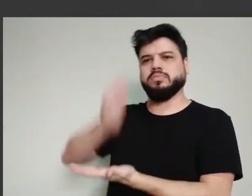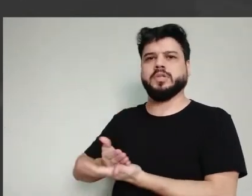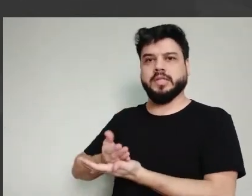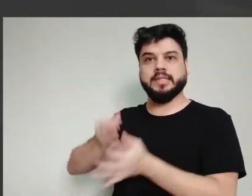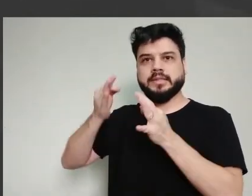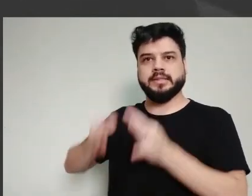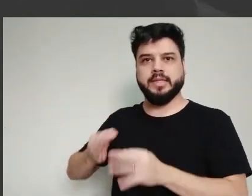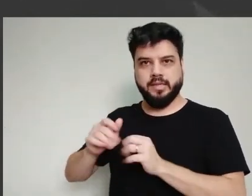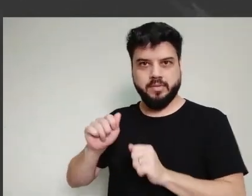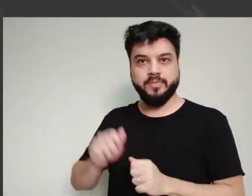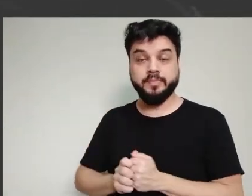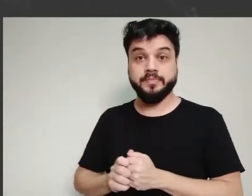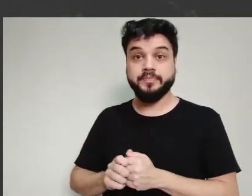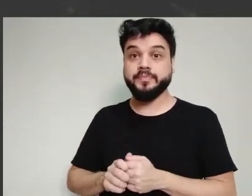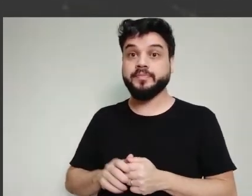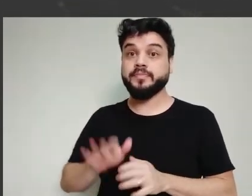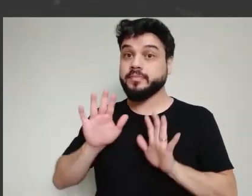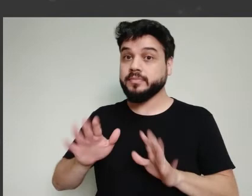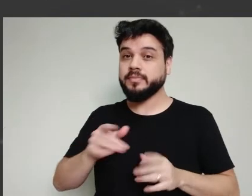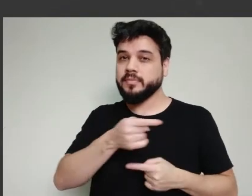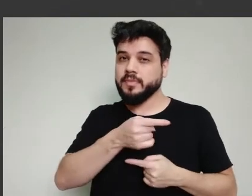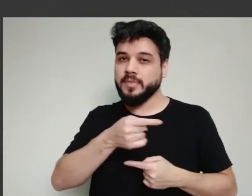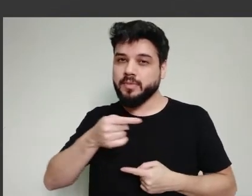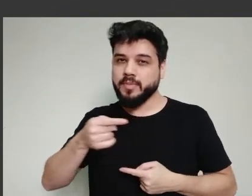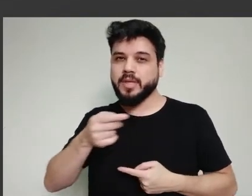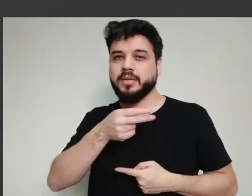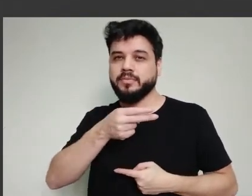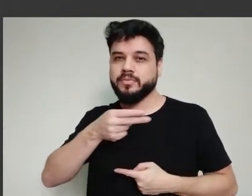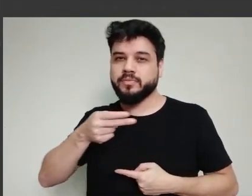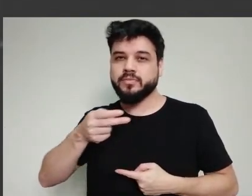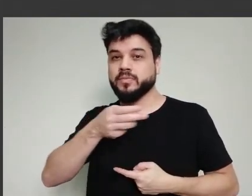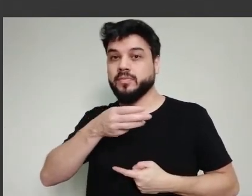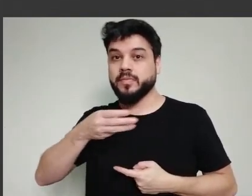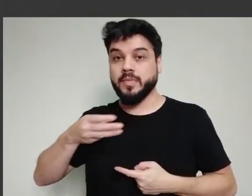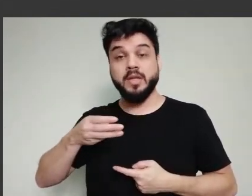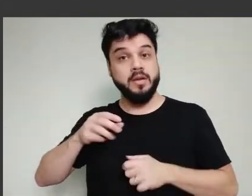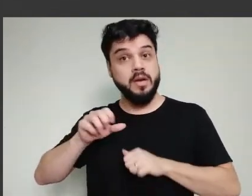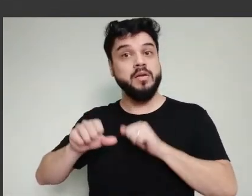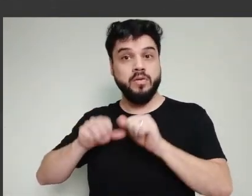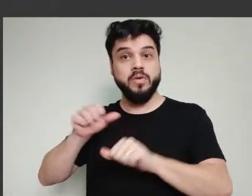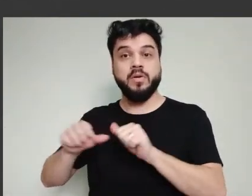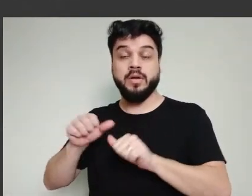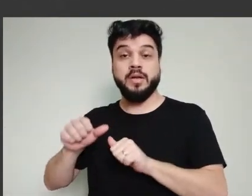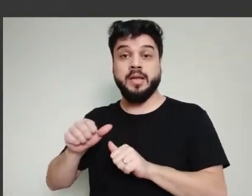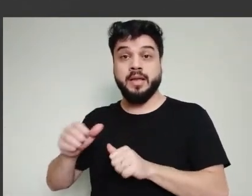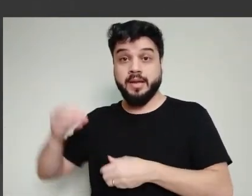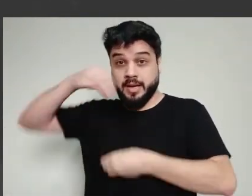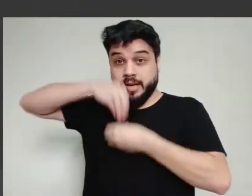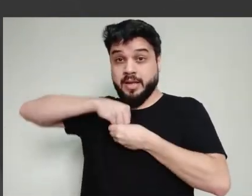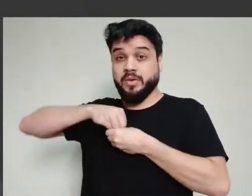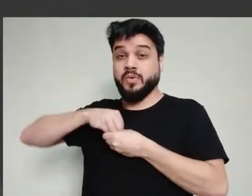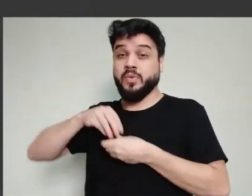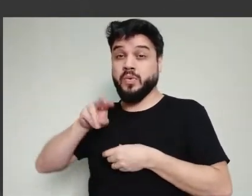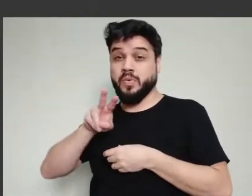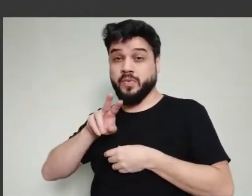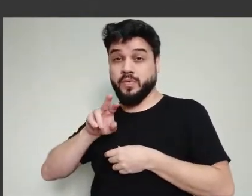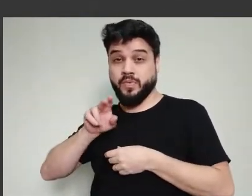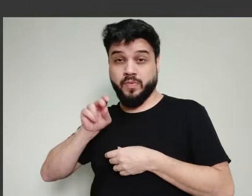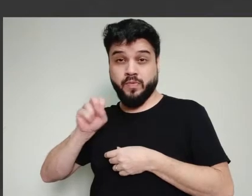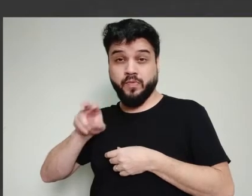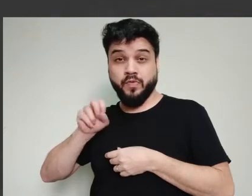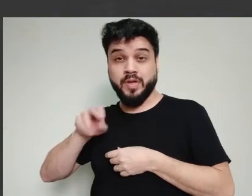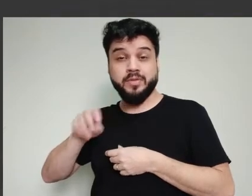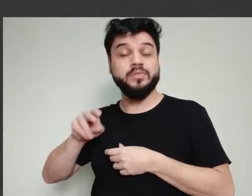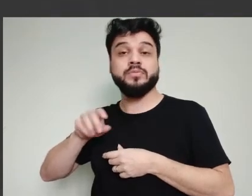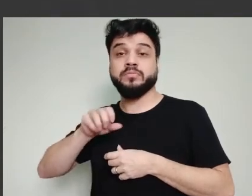local onde vai fazer os suaves, onde vai fazer a coleta. É mais difícil de conseguir identificar, diagnosticar. Às vezes,